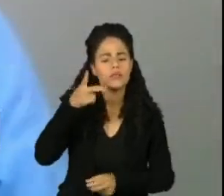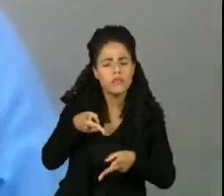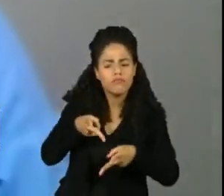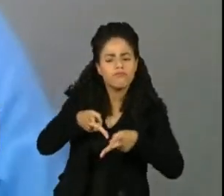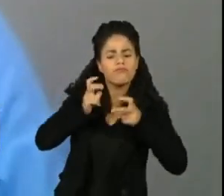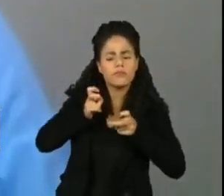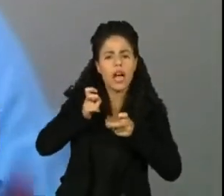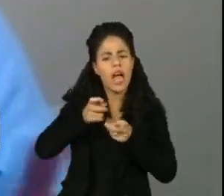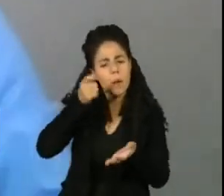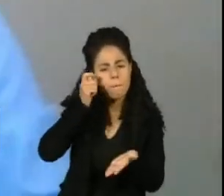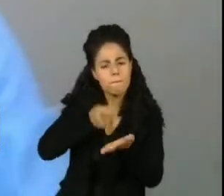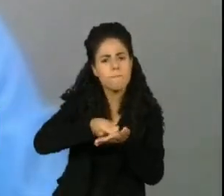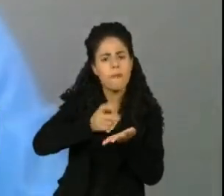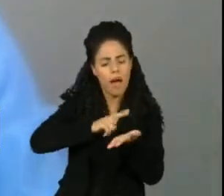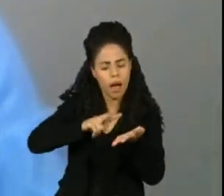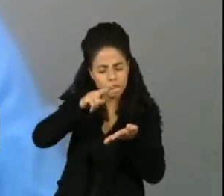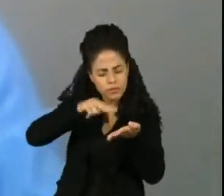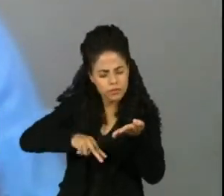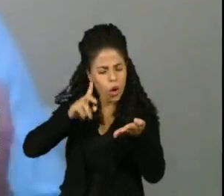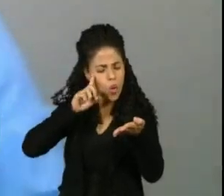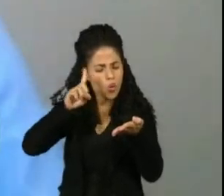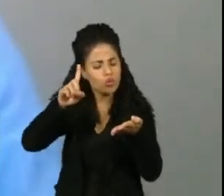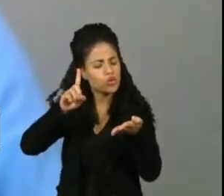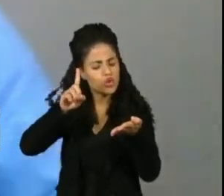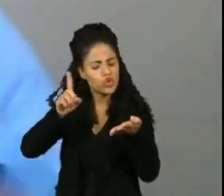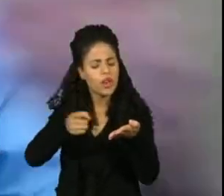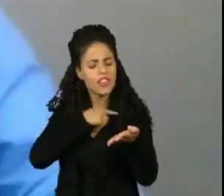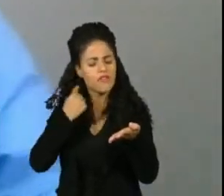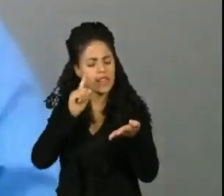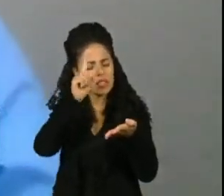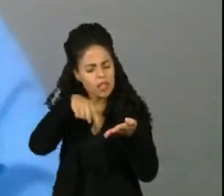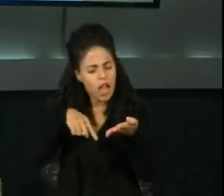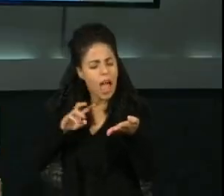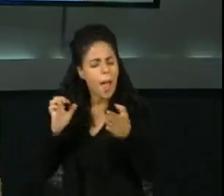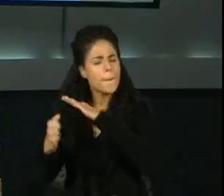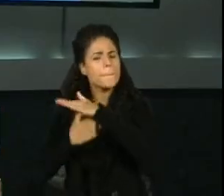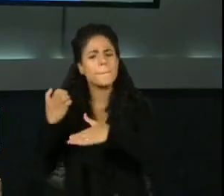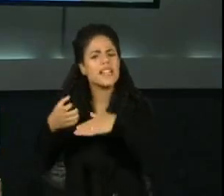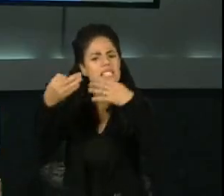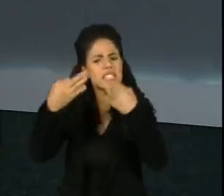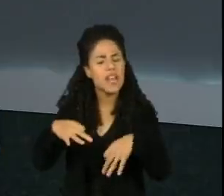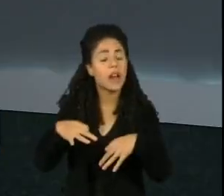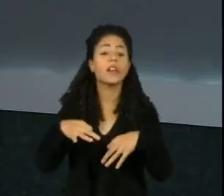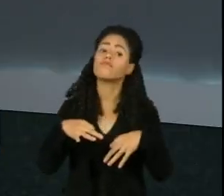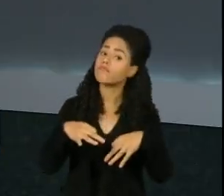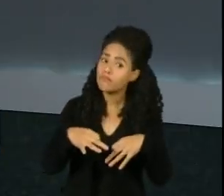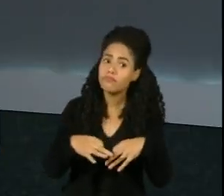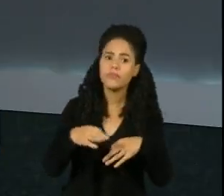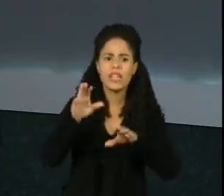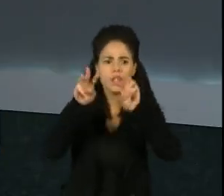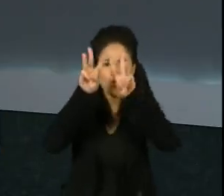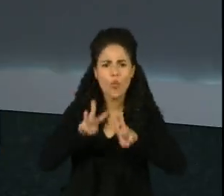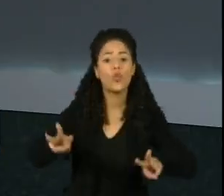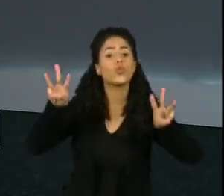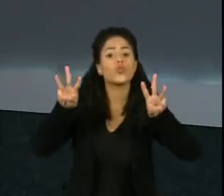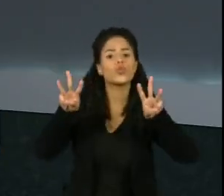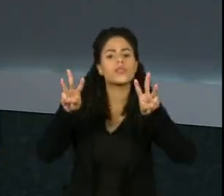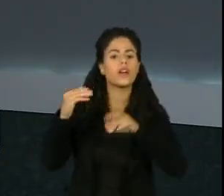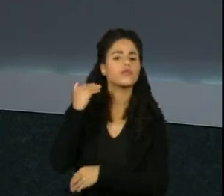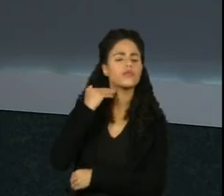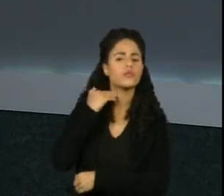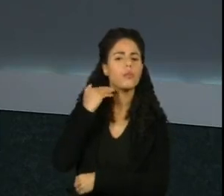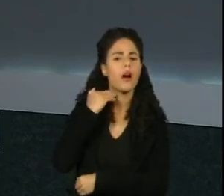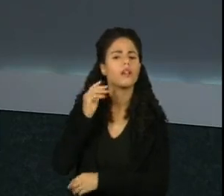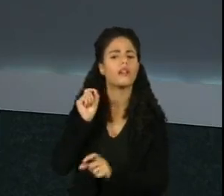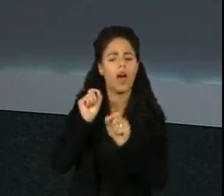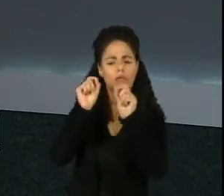no pagamento desse boleto, ou no agendamento, é basicamente a empresa para a qual você está pagando. Quer dizer, no site do banco, naquela tela de confirmação do